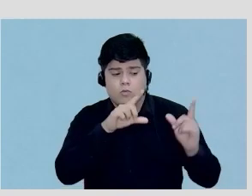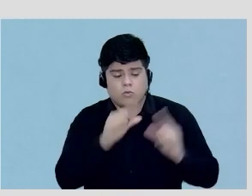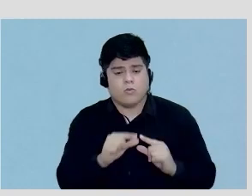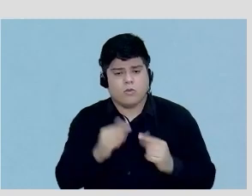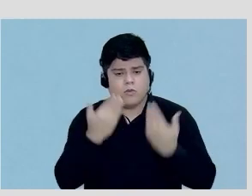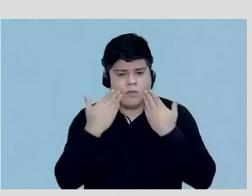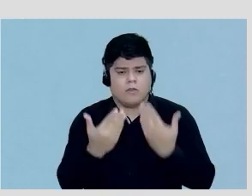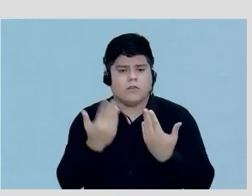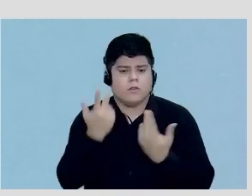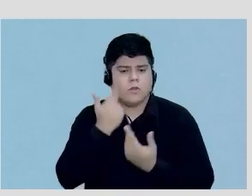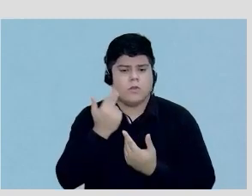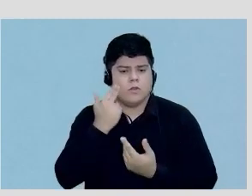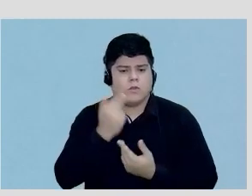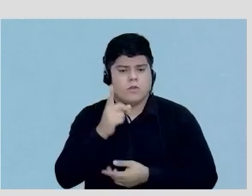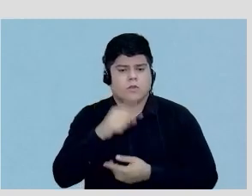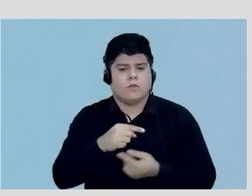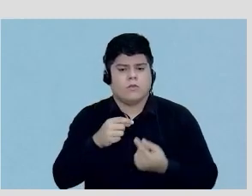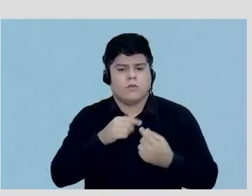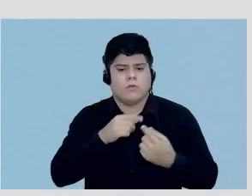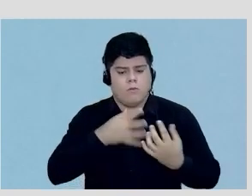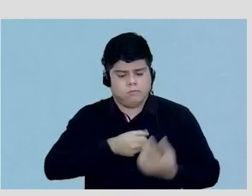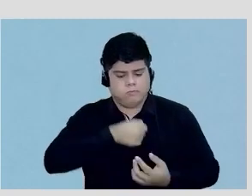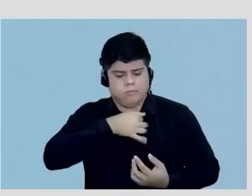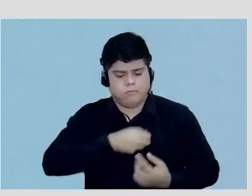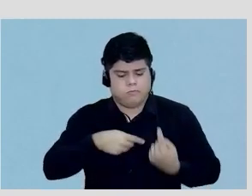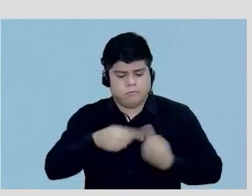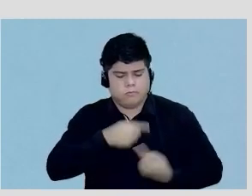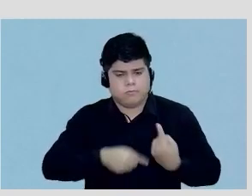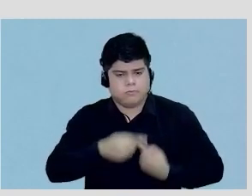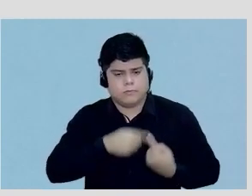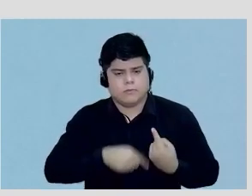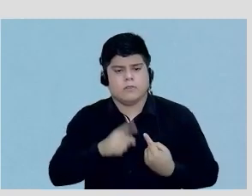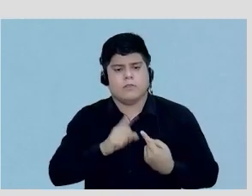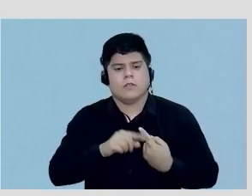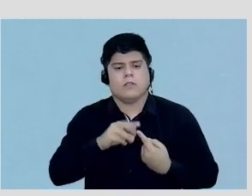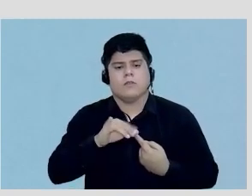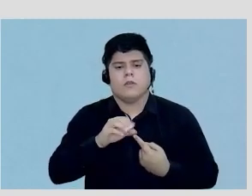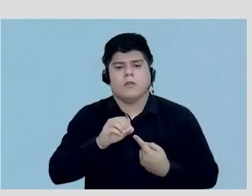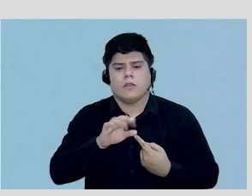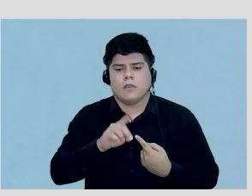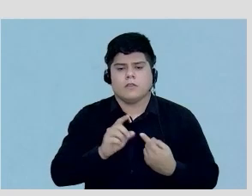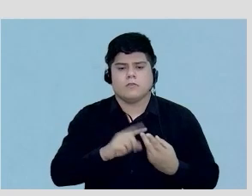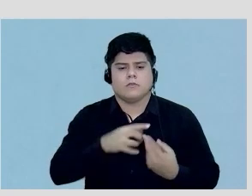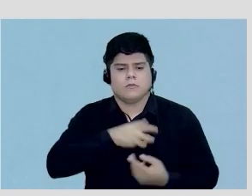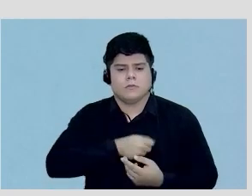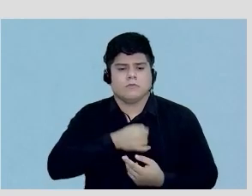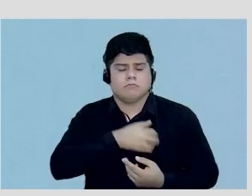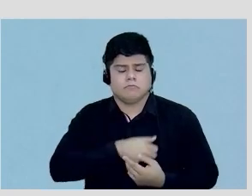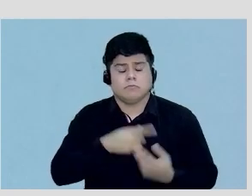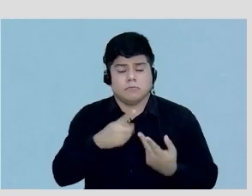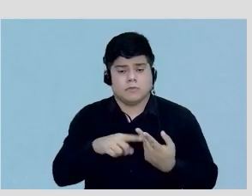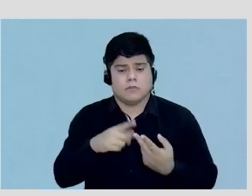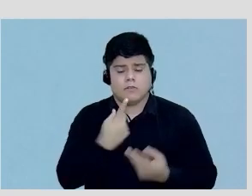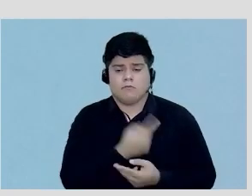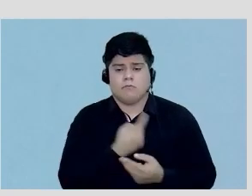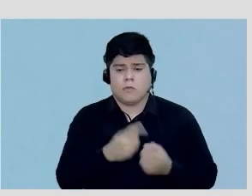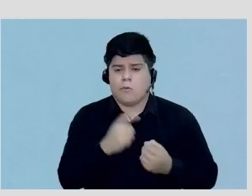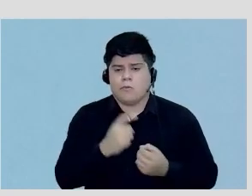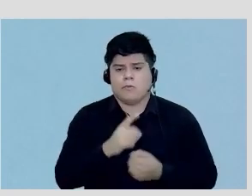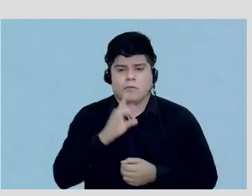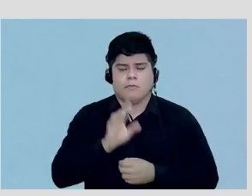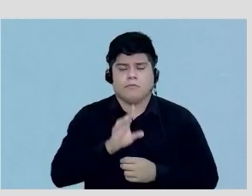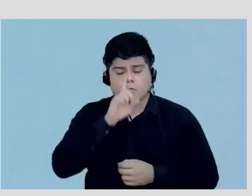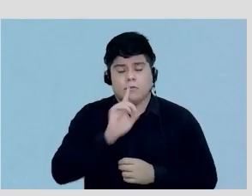reflete a normalidade do fluxo coronariano tanto a picarde quanto na microvasculatura e predige em modo independente o maior risco de eventos